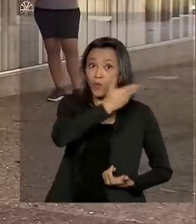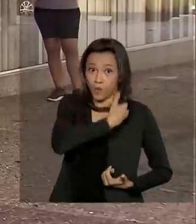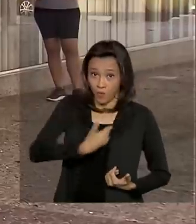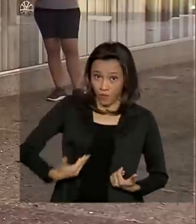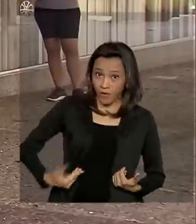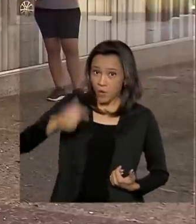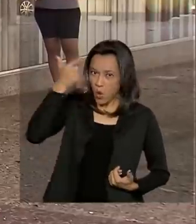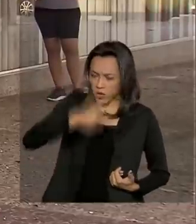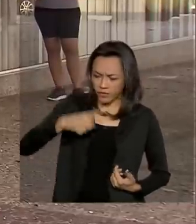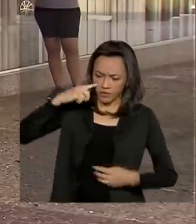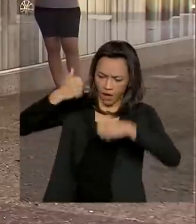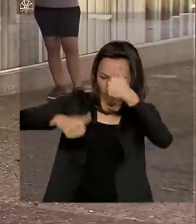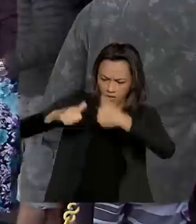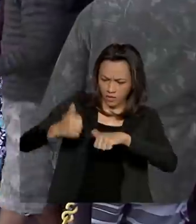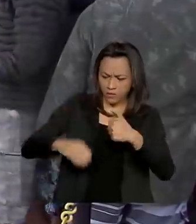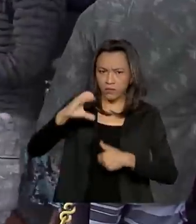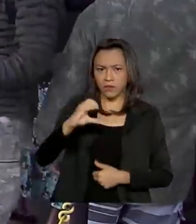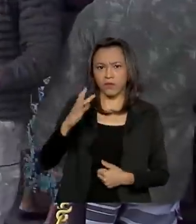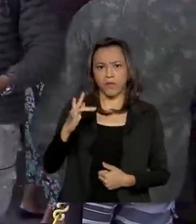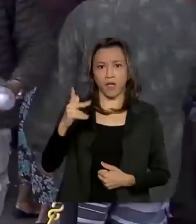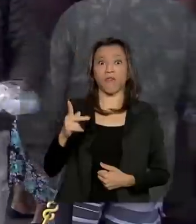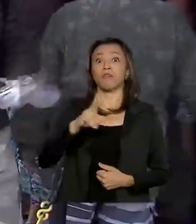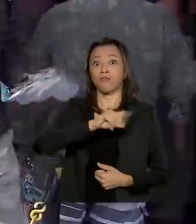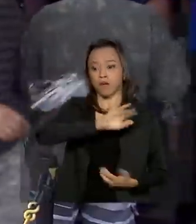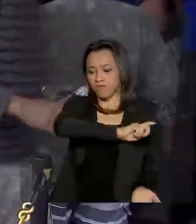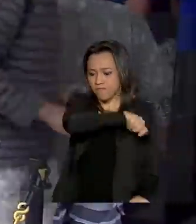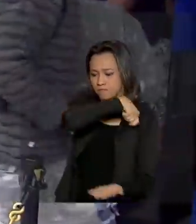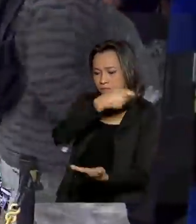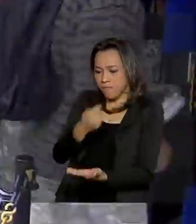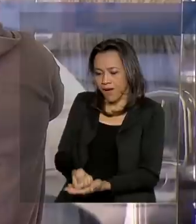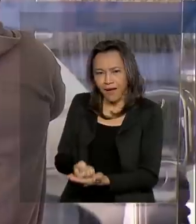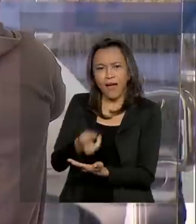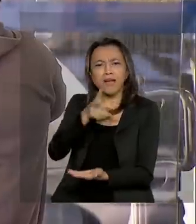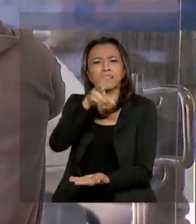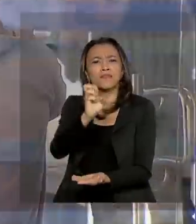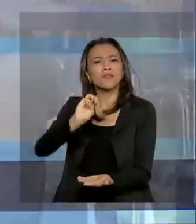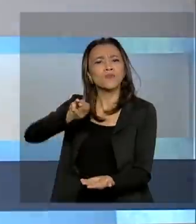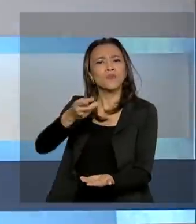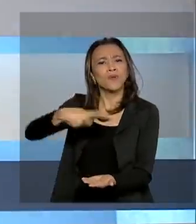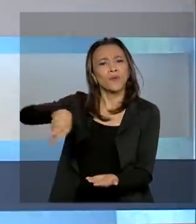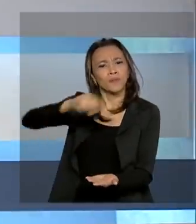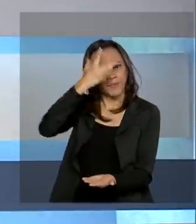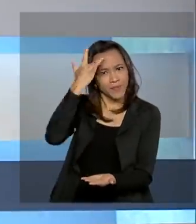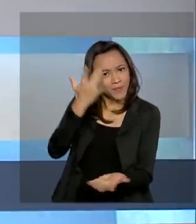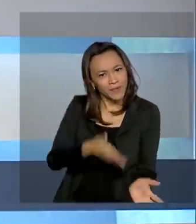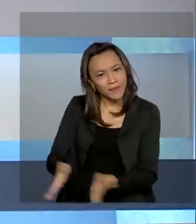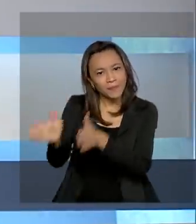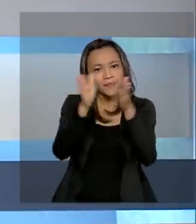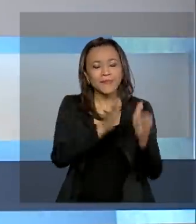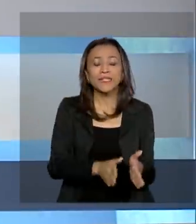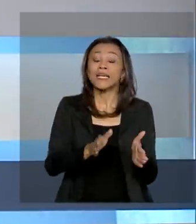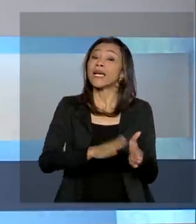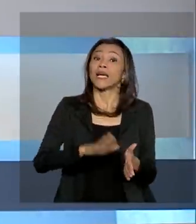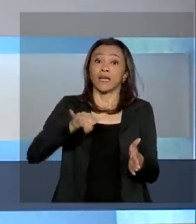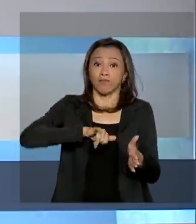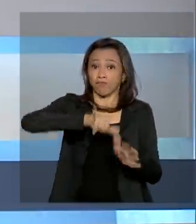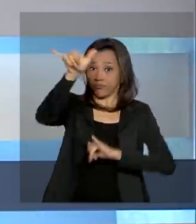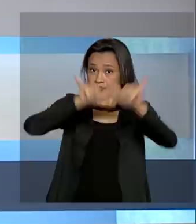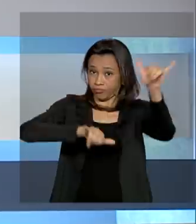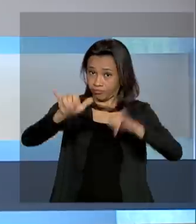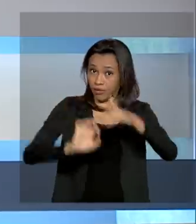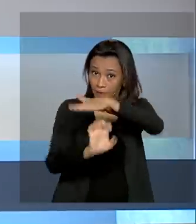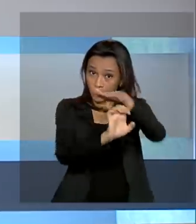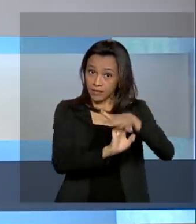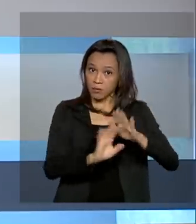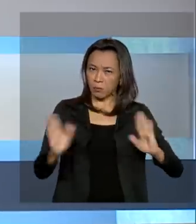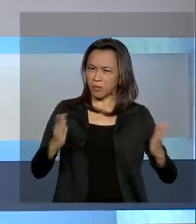nova análise dos CPFs e o lote vai pagar o benefício a 5 milhões de brasileiros. Empresas aéreas têm até 30 dias para